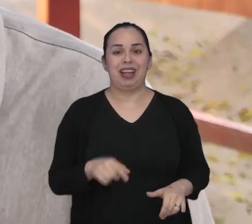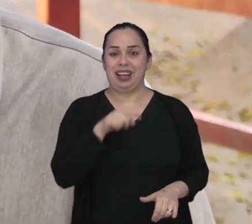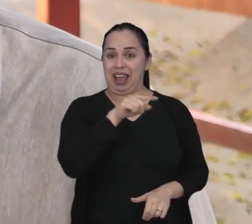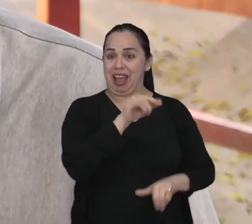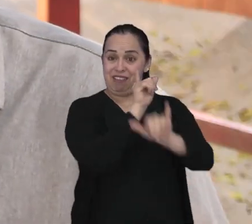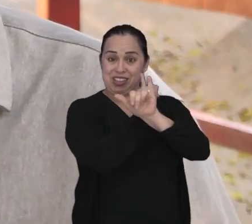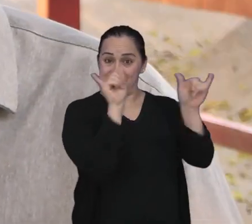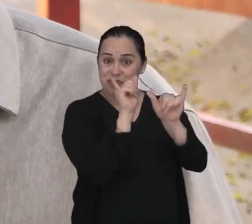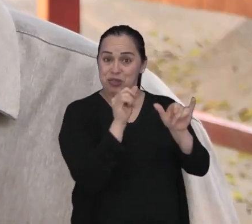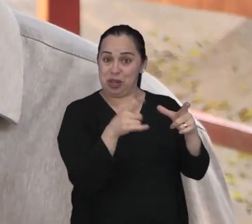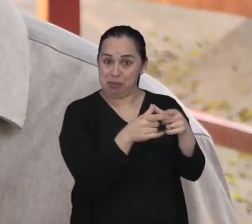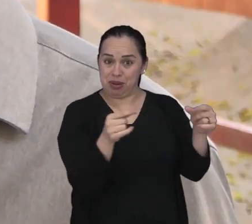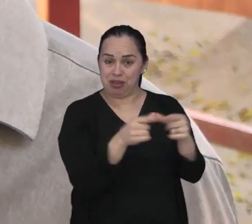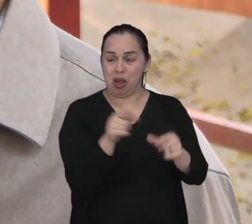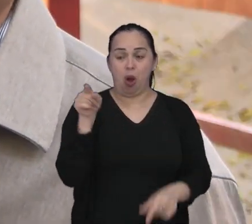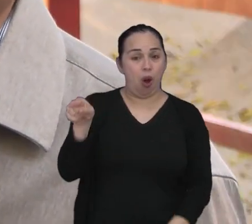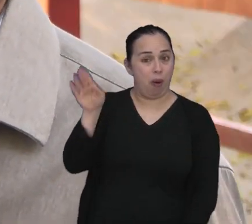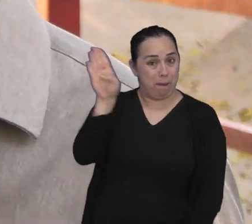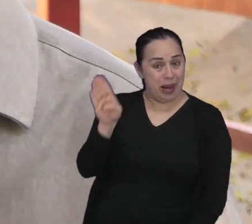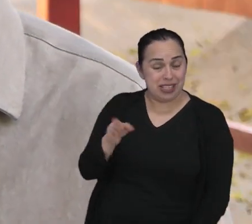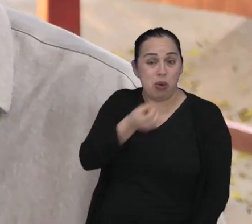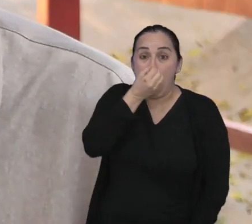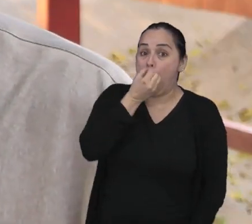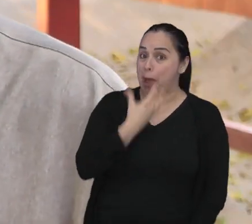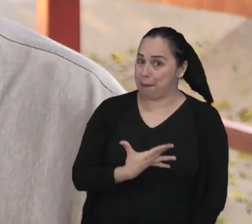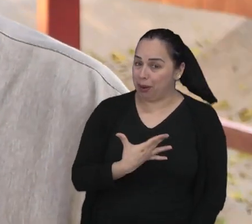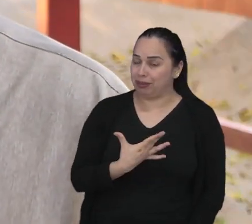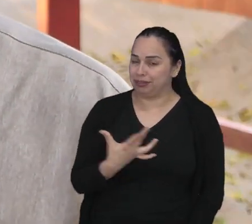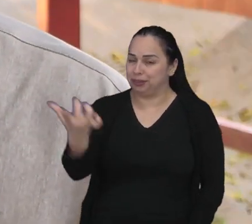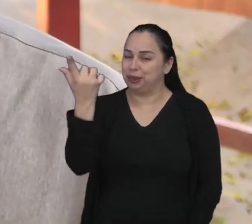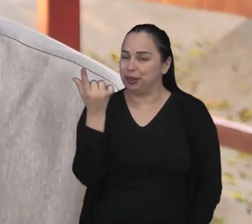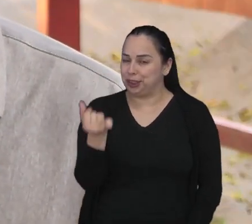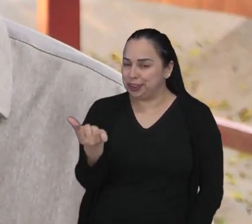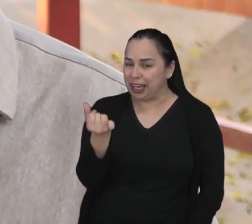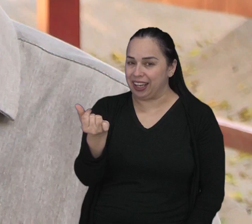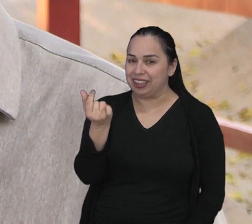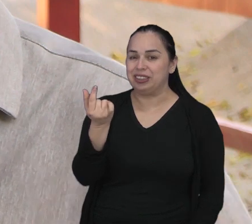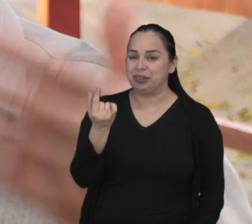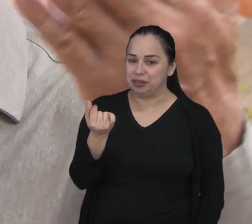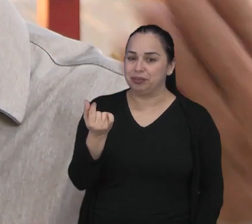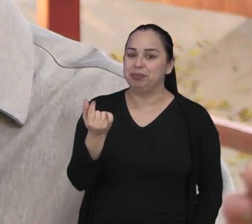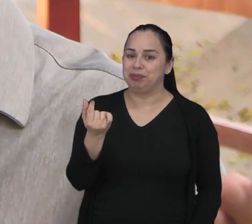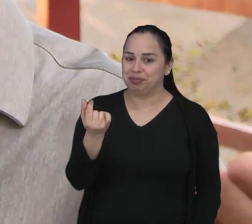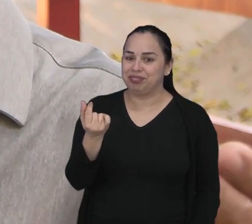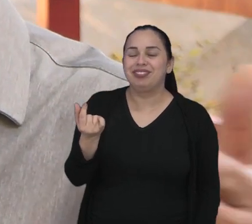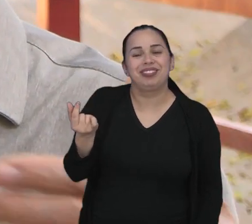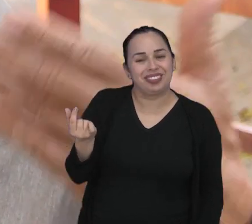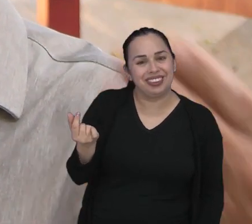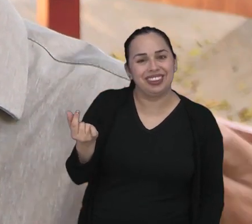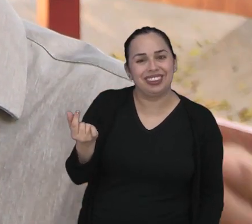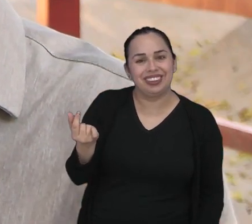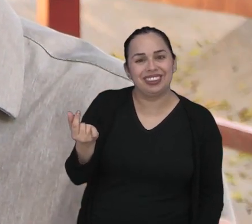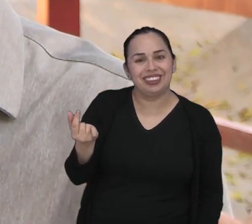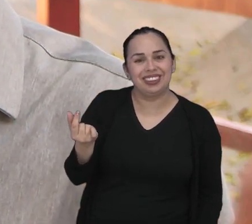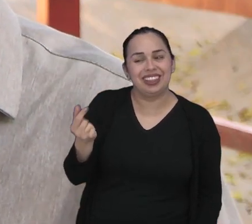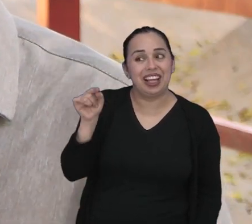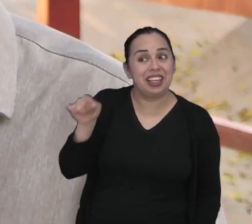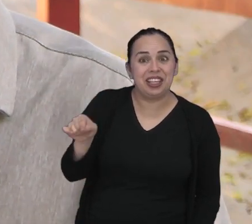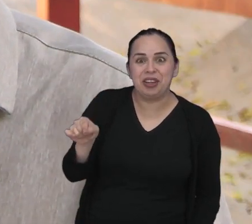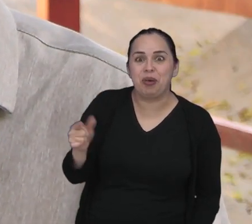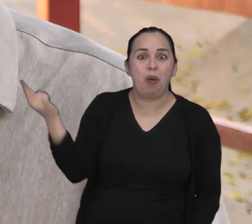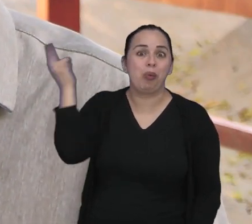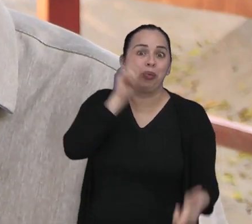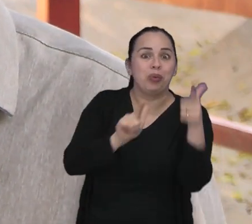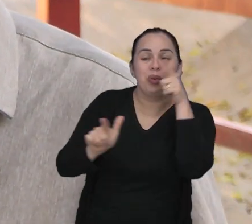Japão era o seguinte, o Brasil é muito bom. O dinheiro nasce nas árvores.